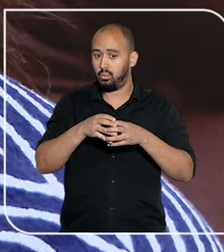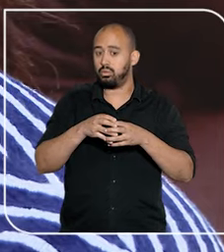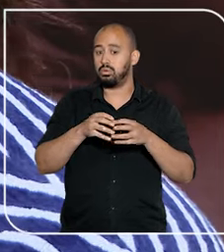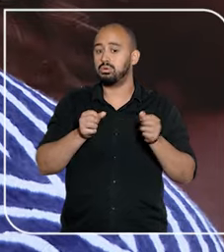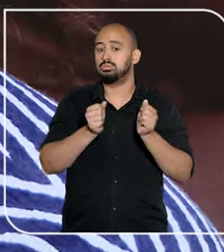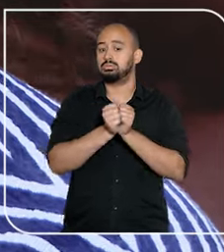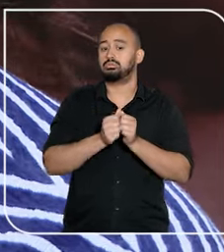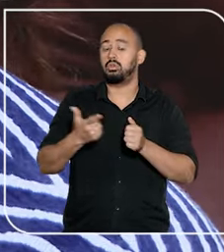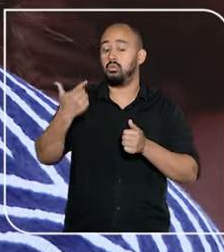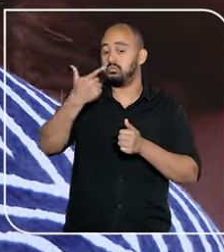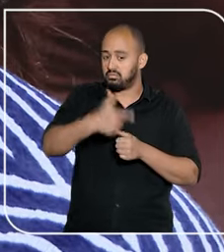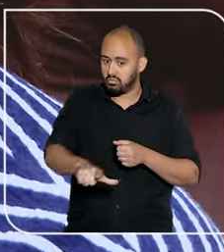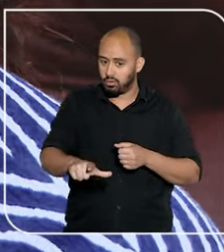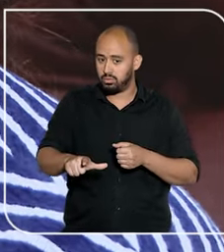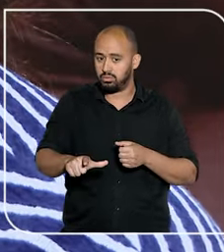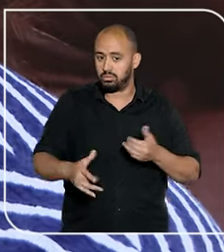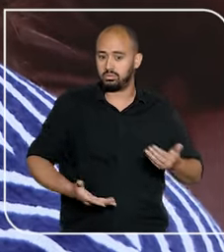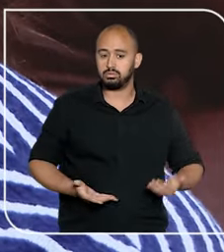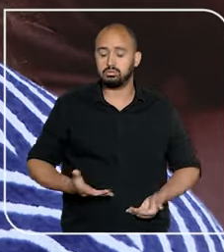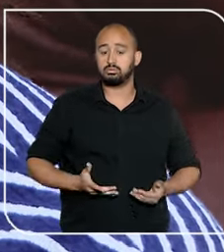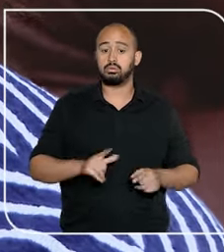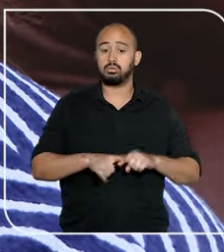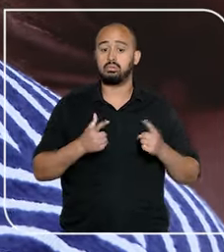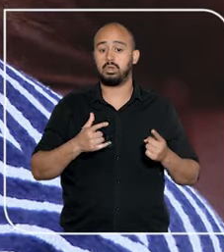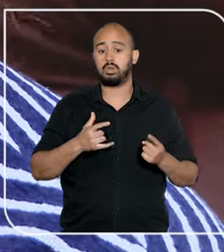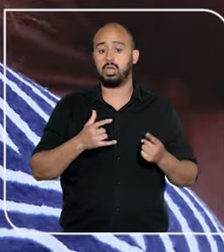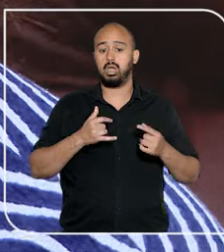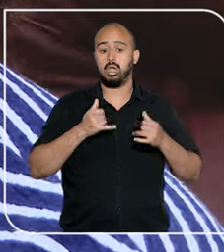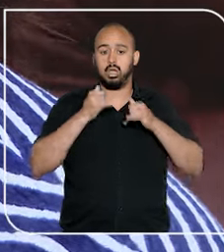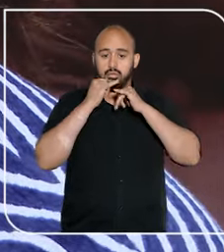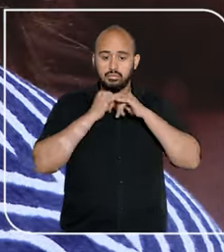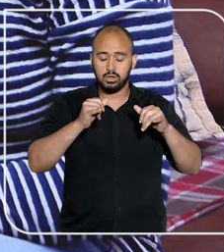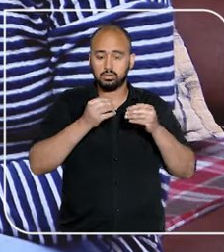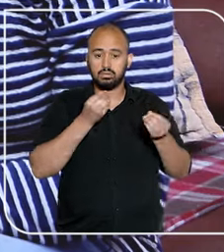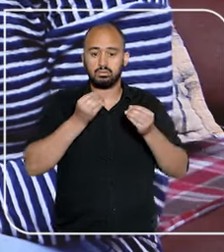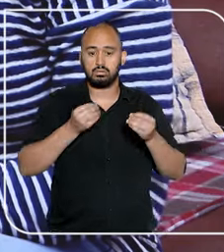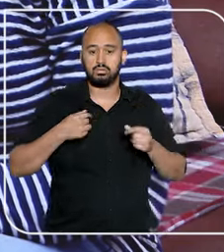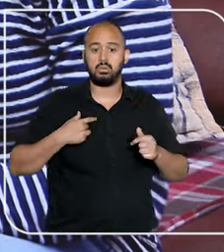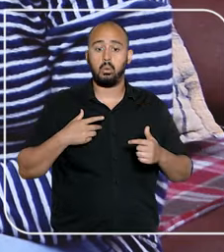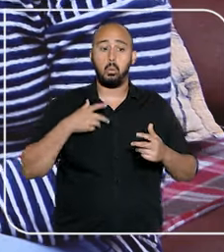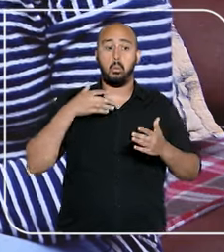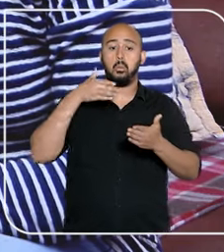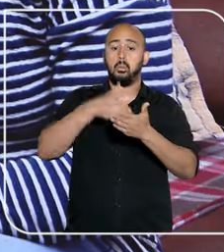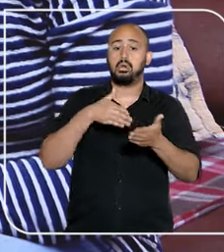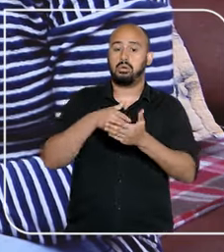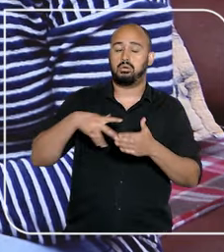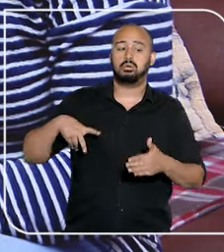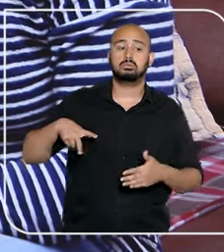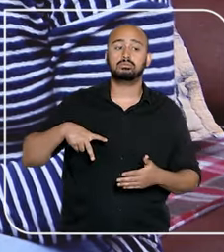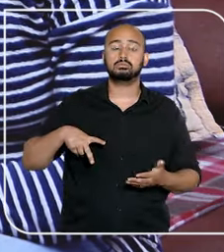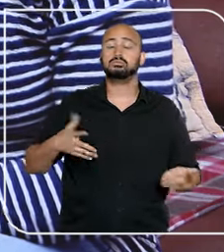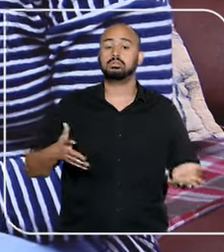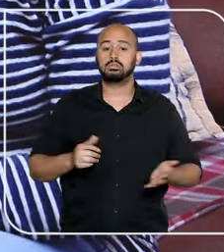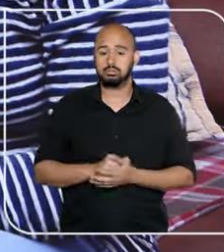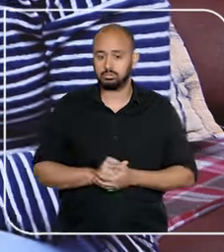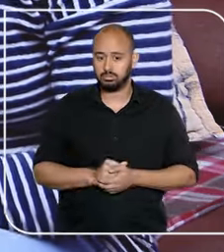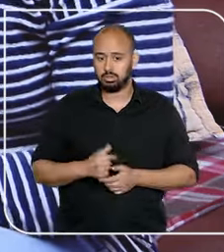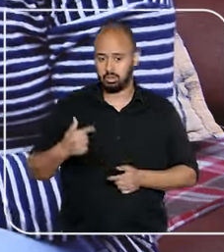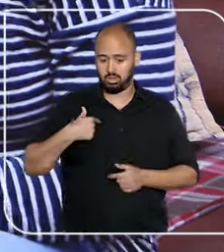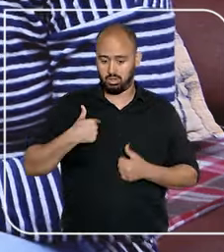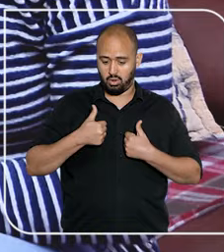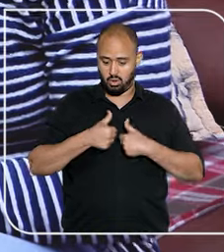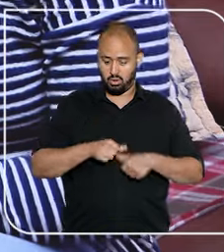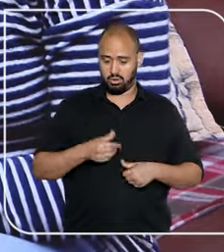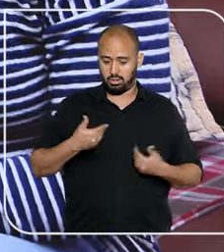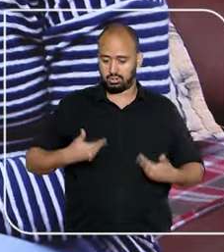Mas com a notícia e a situação, veio o desespero da mãe. Como é que eu vou brigar com o plano de saúde? Uma coitada, um